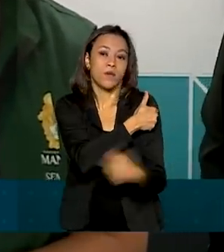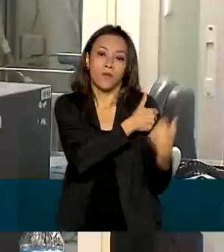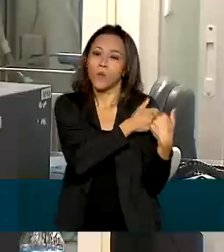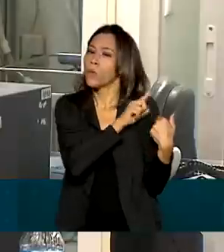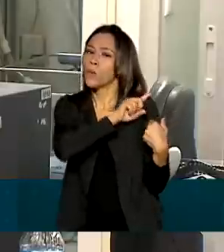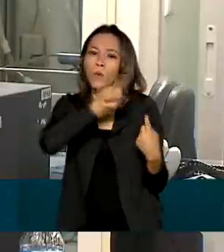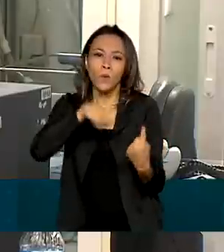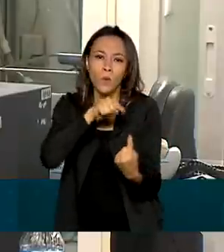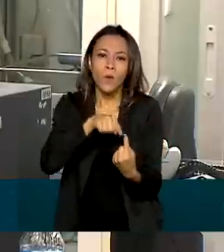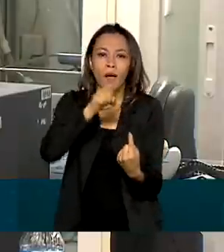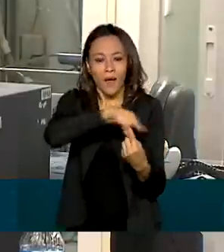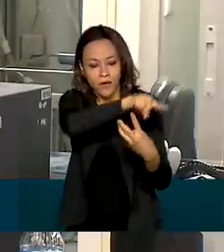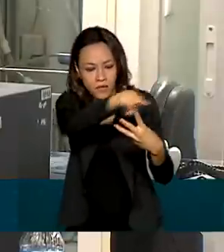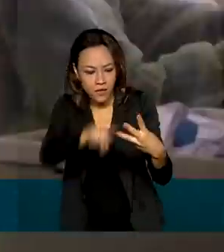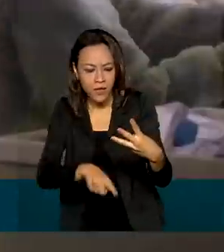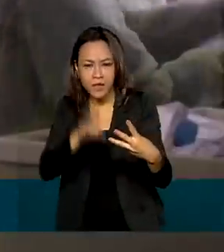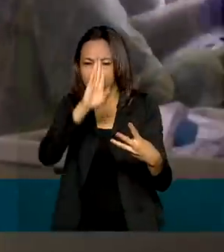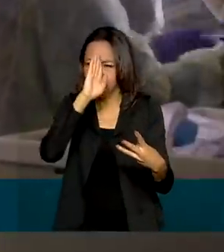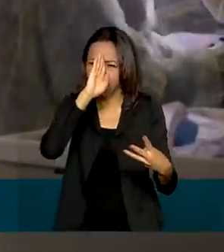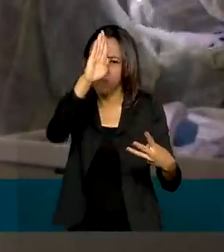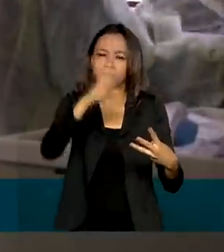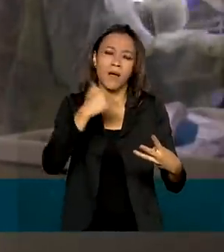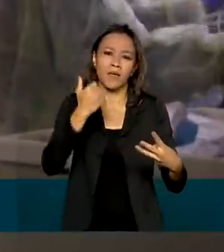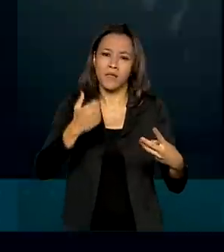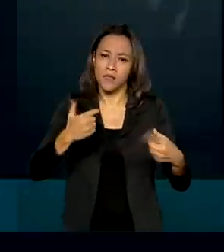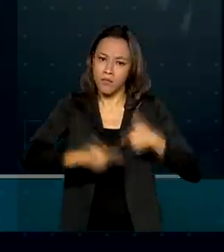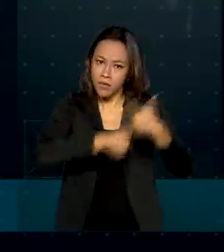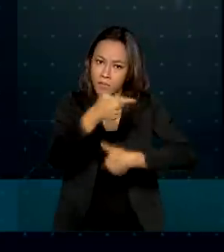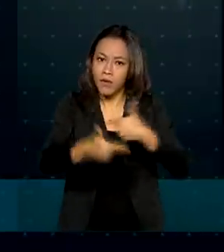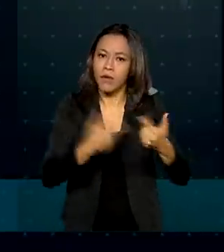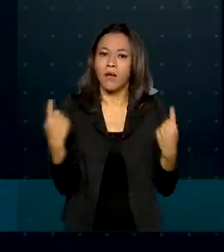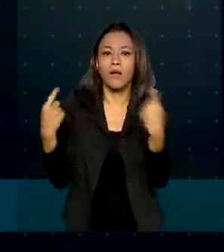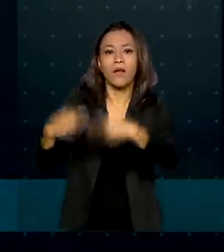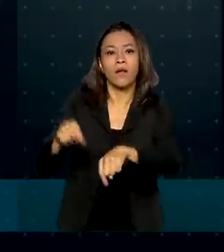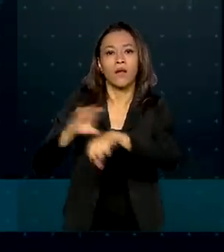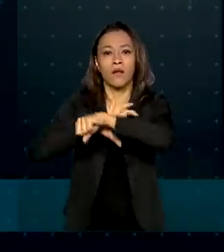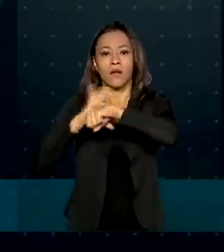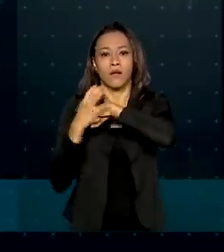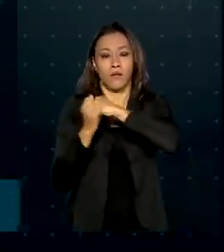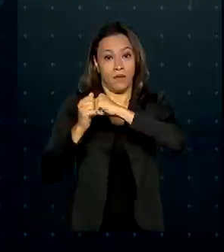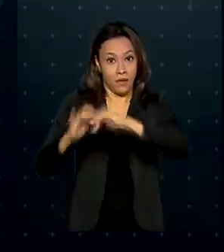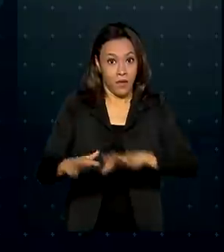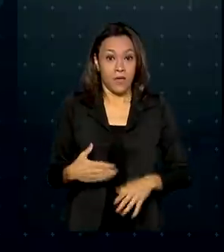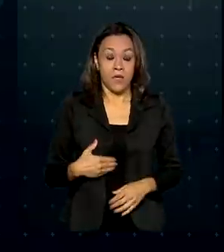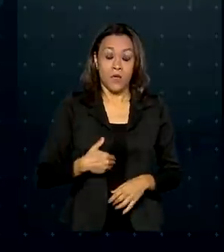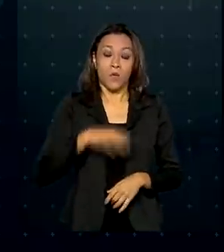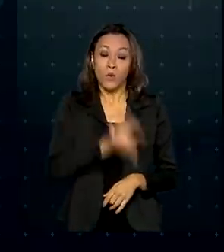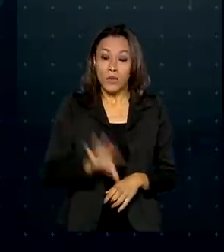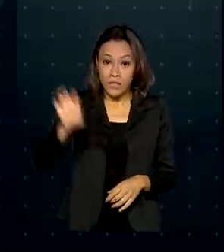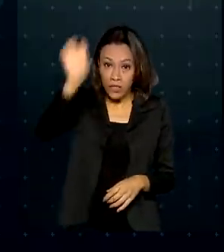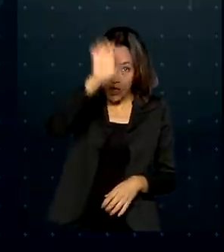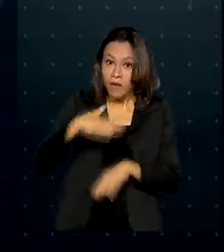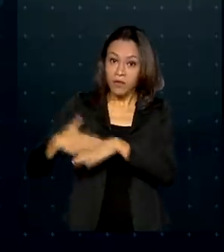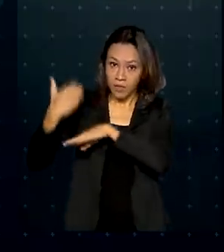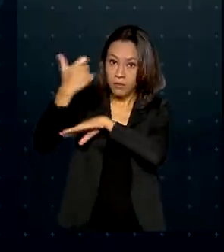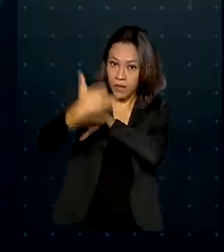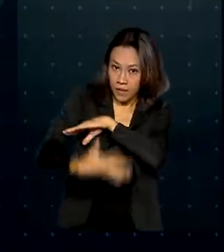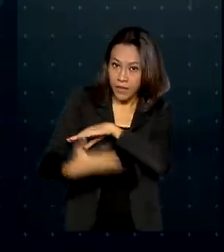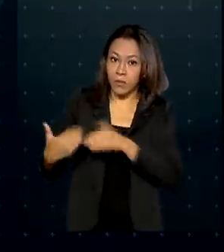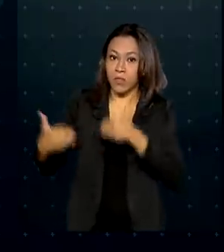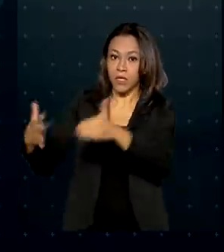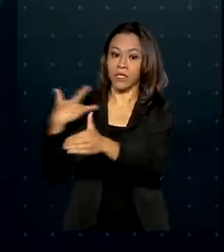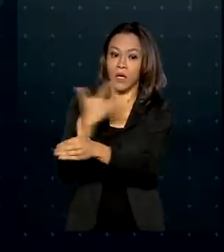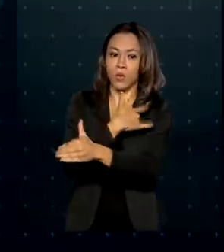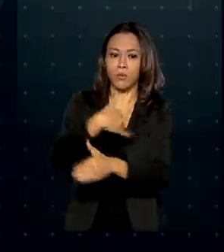da Saúde, as três principais ações no combate à pandemia. Segundo o Ministério da Saúde, os estados já receberam mais de 13